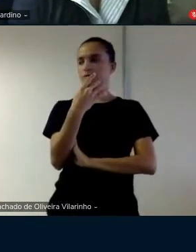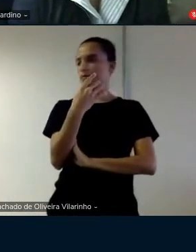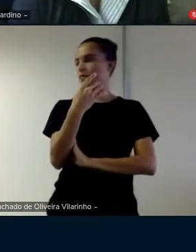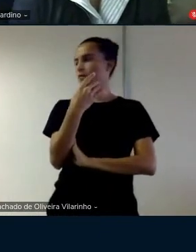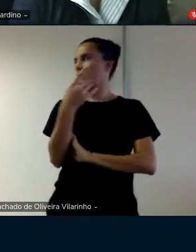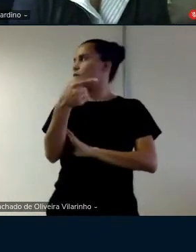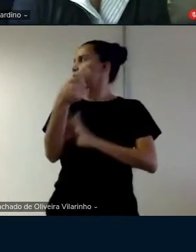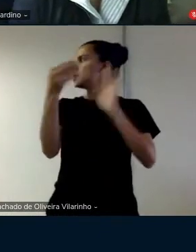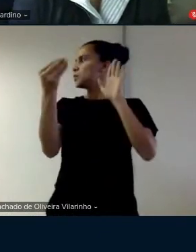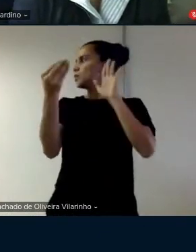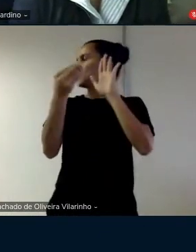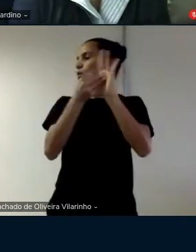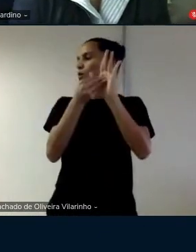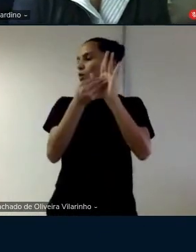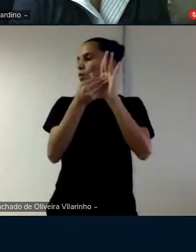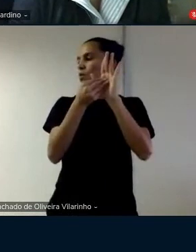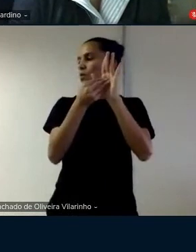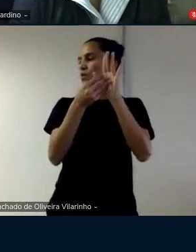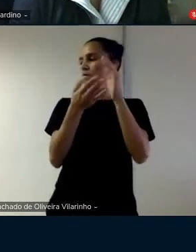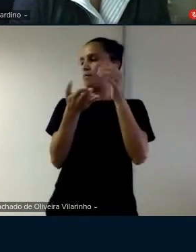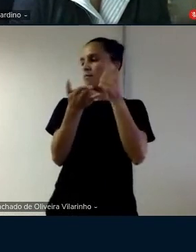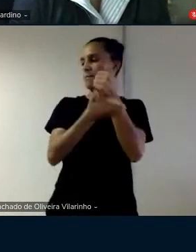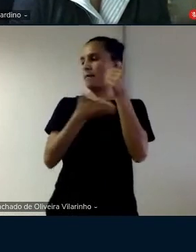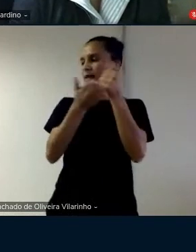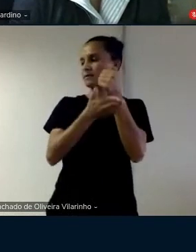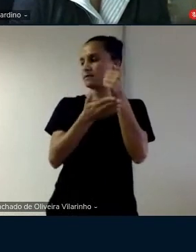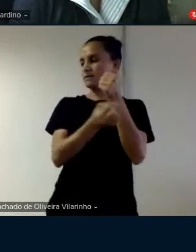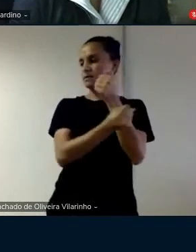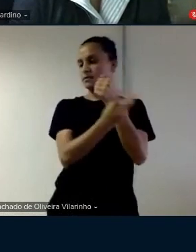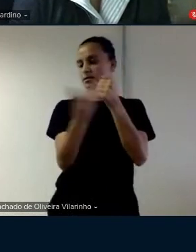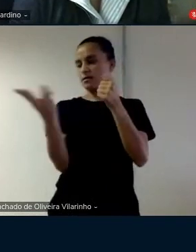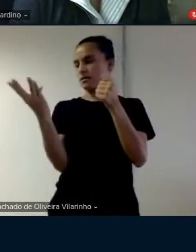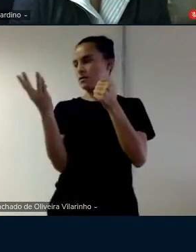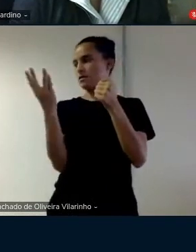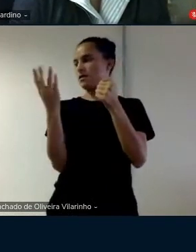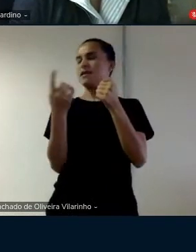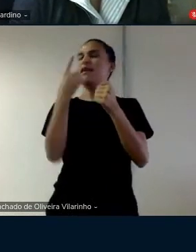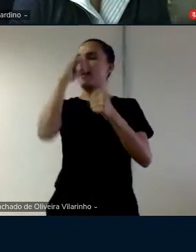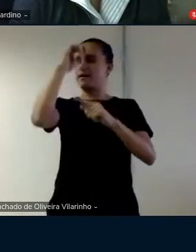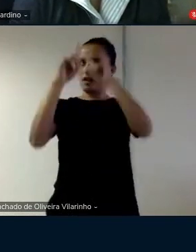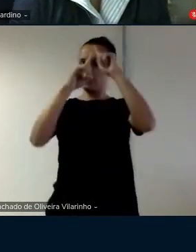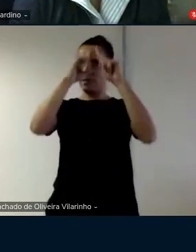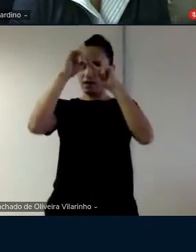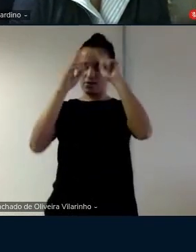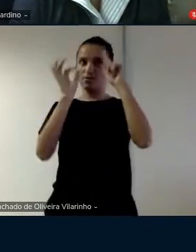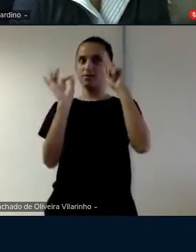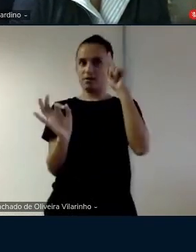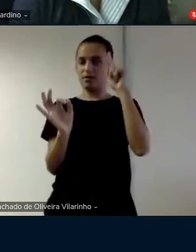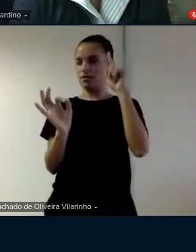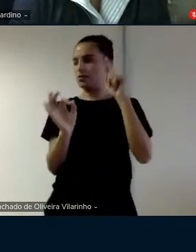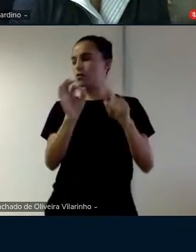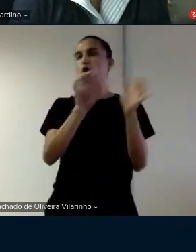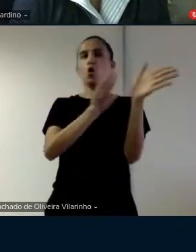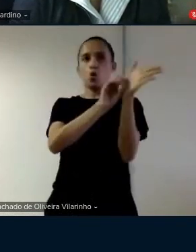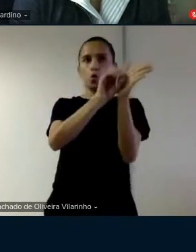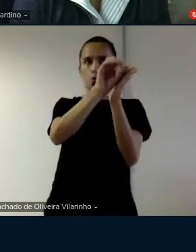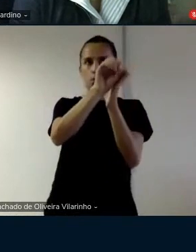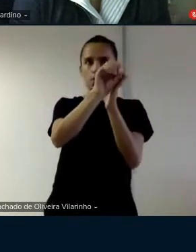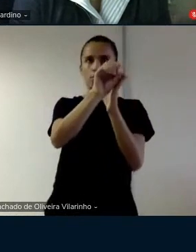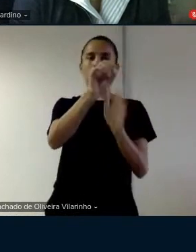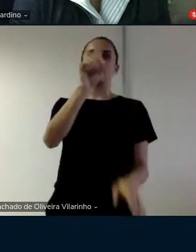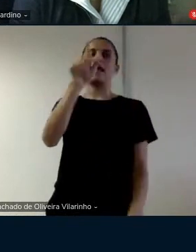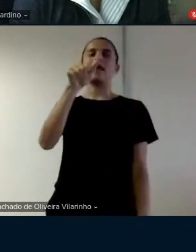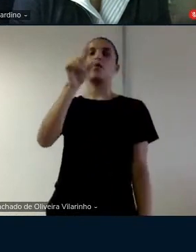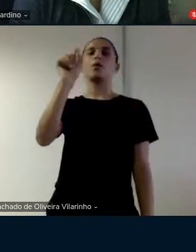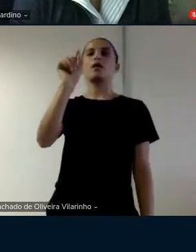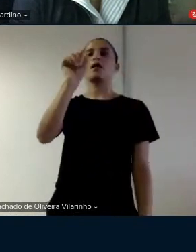você coloca como bases e aí você entra na questão da criatividade né google vulgar